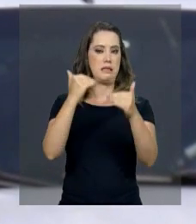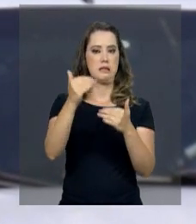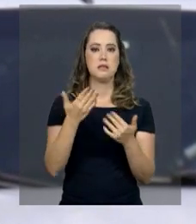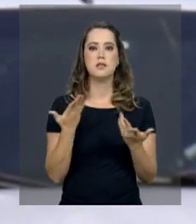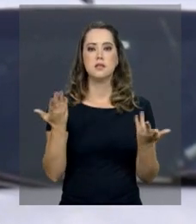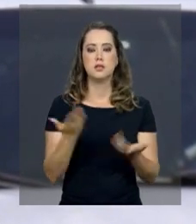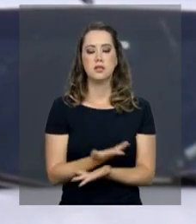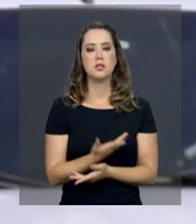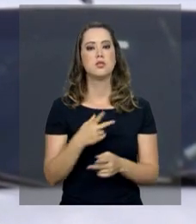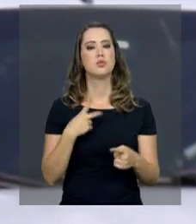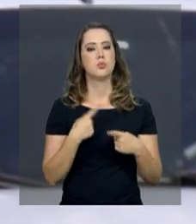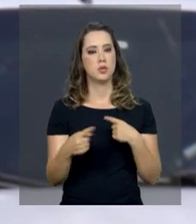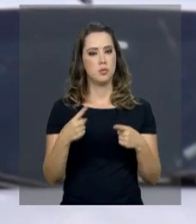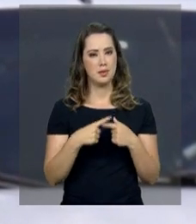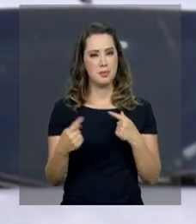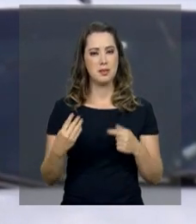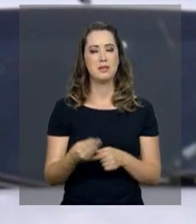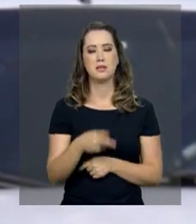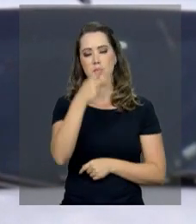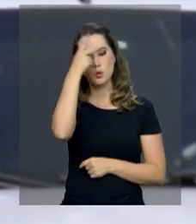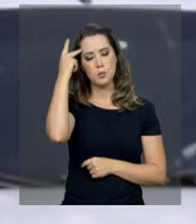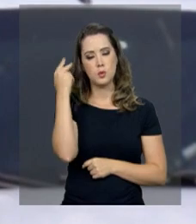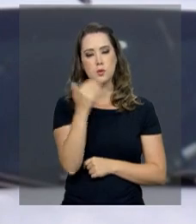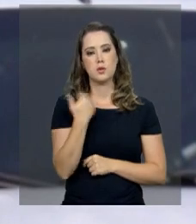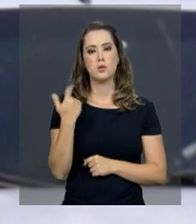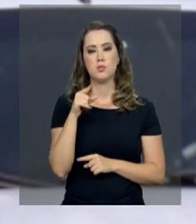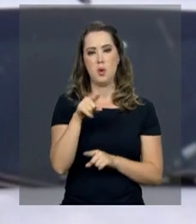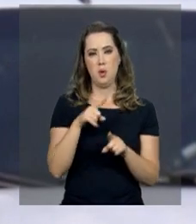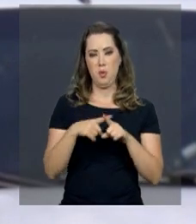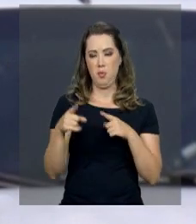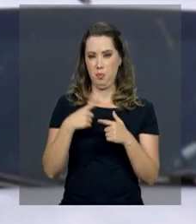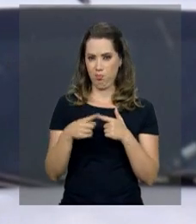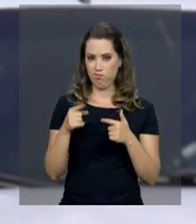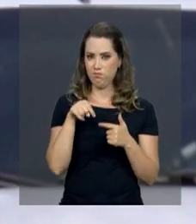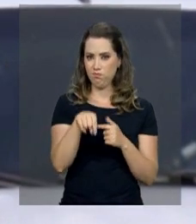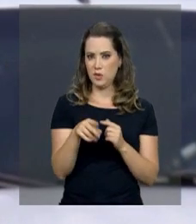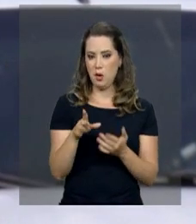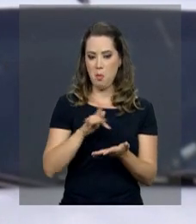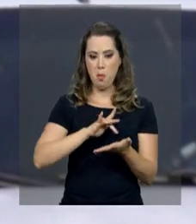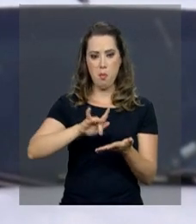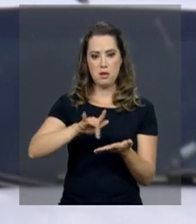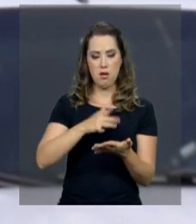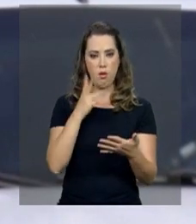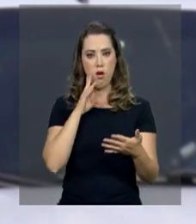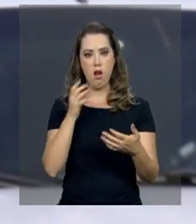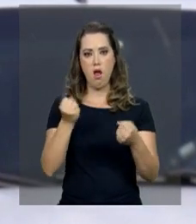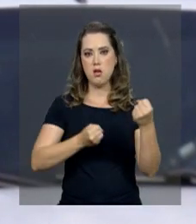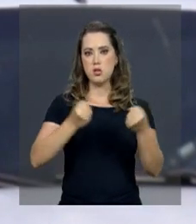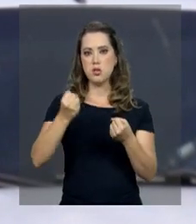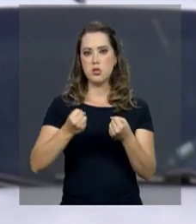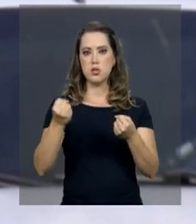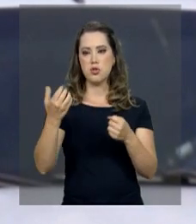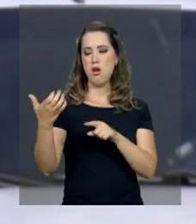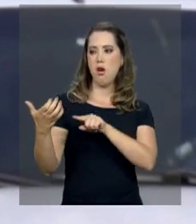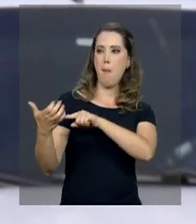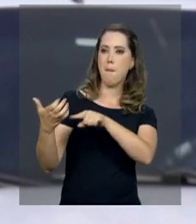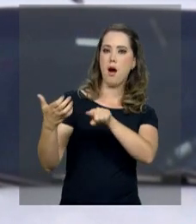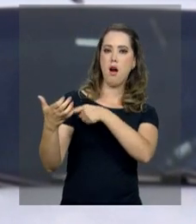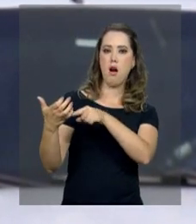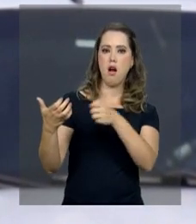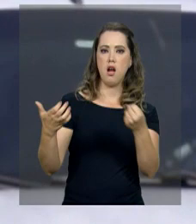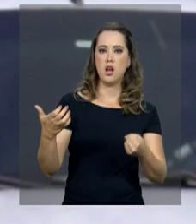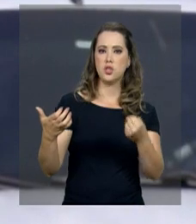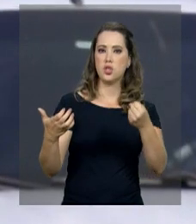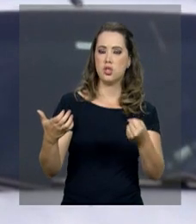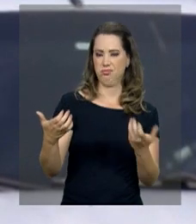acidentes e principalmente de vítimas provocadas pelos acidentes em todo esse trânsito no Brasil. E essas 37 mil mortes